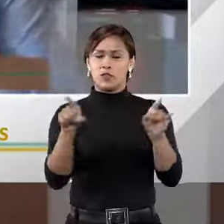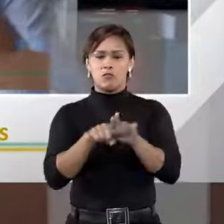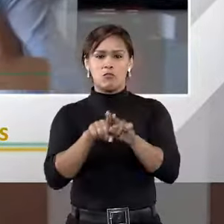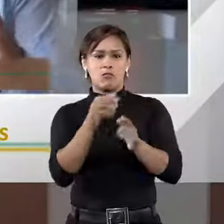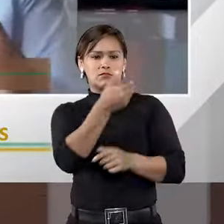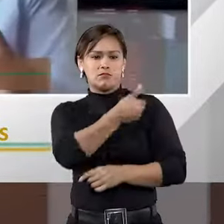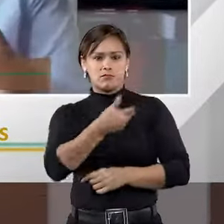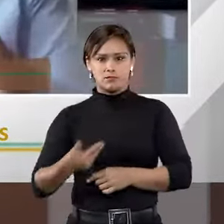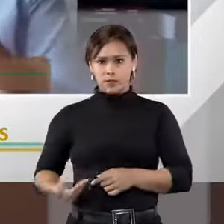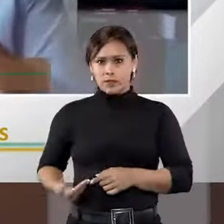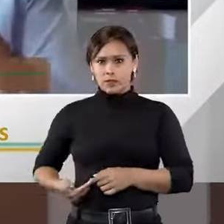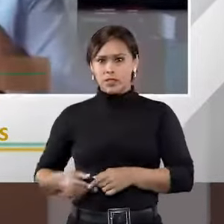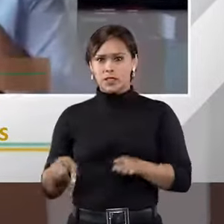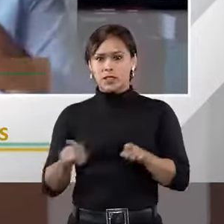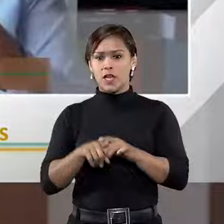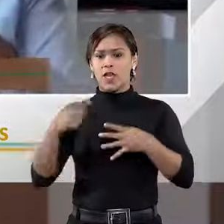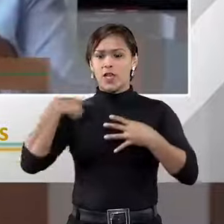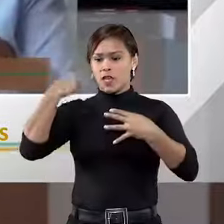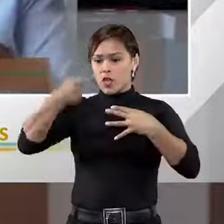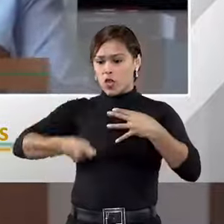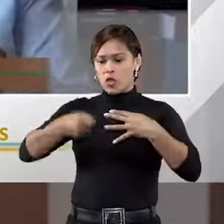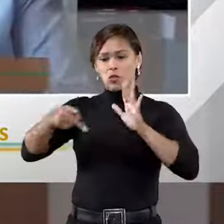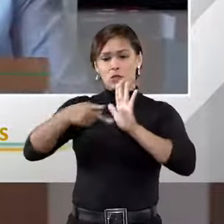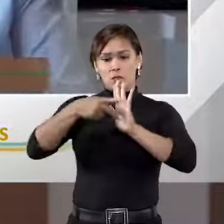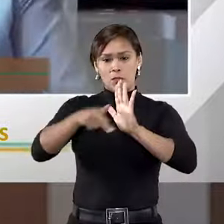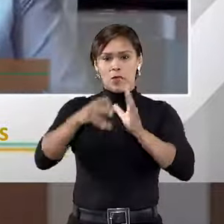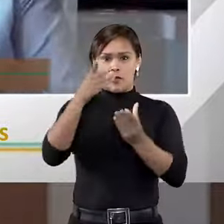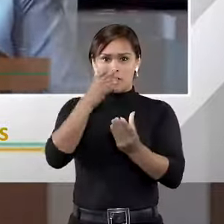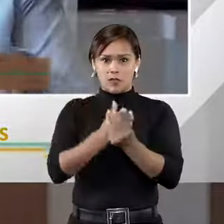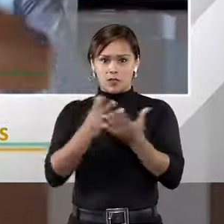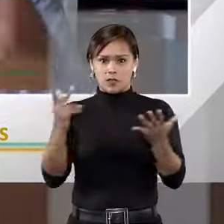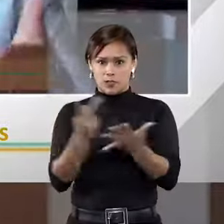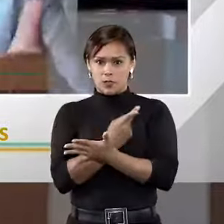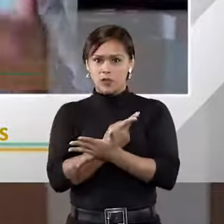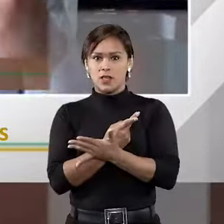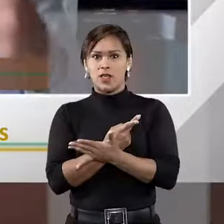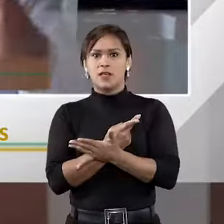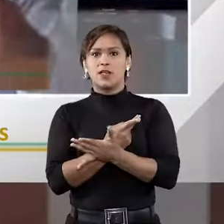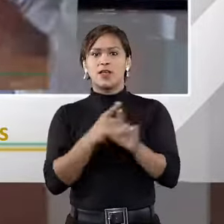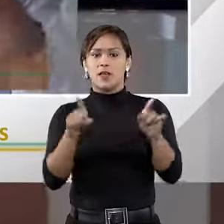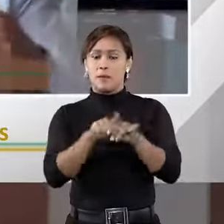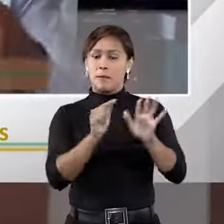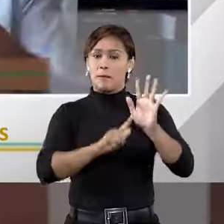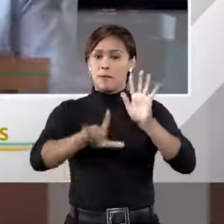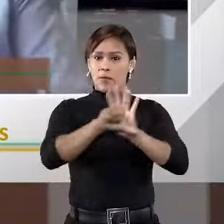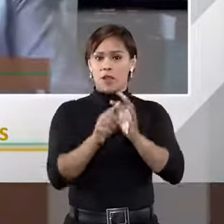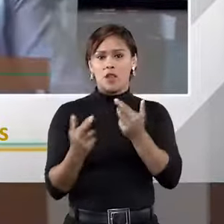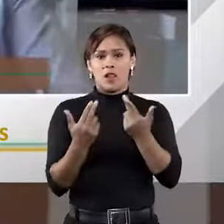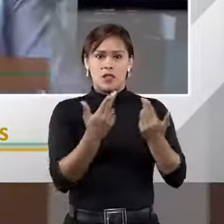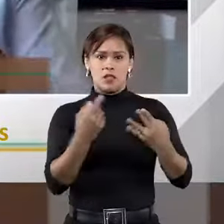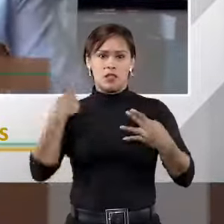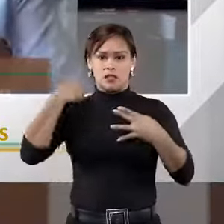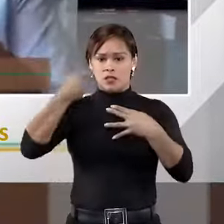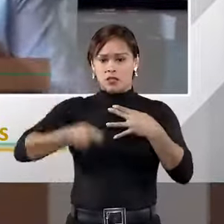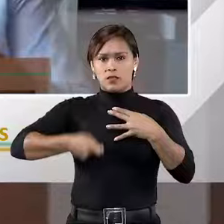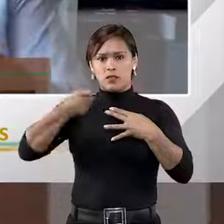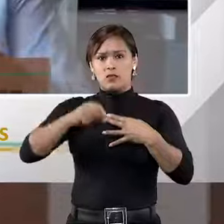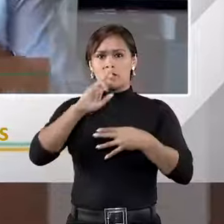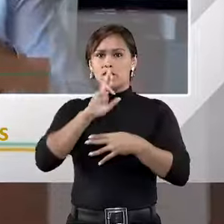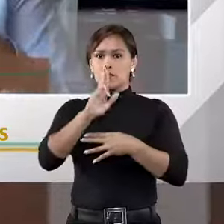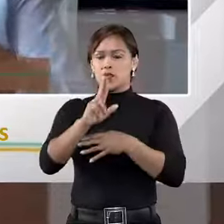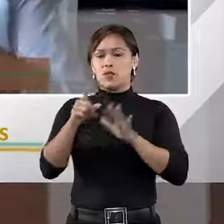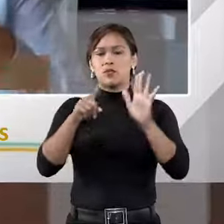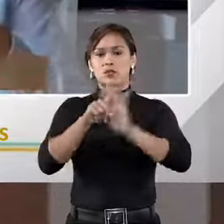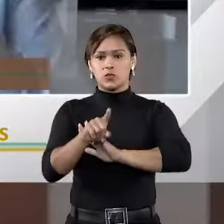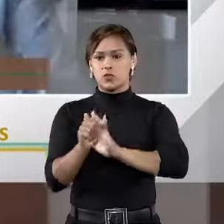todos os efeitos, ele é um juiz daquele caso e será tratado pela lei como se fosse juiz. E aí eu respondo